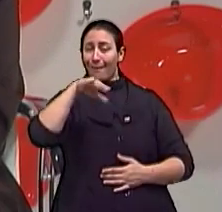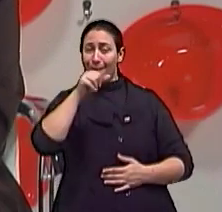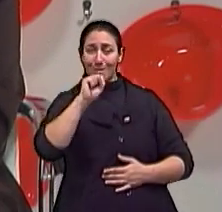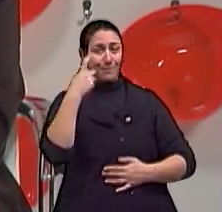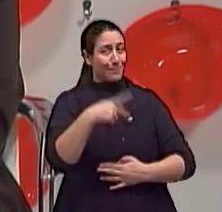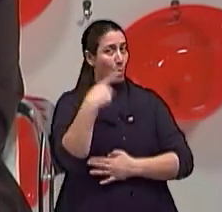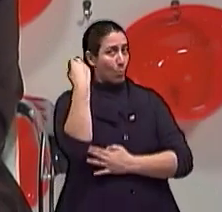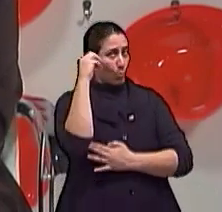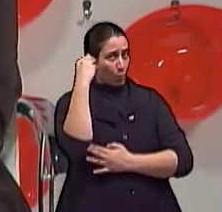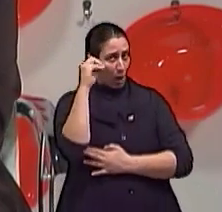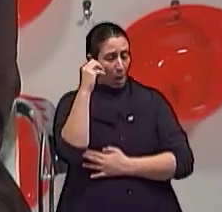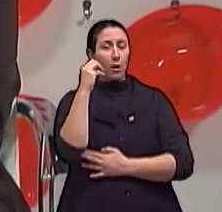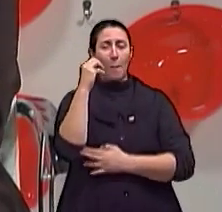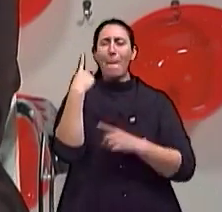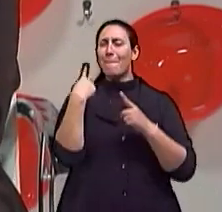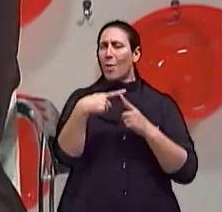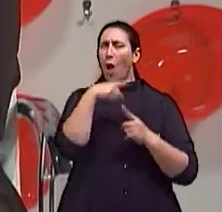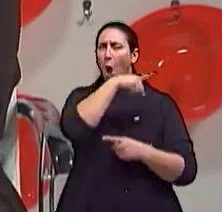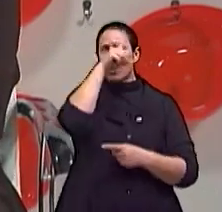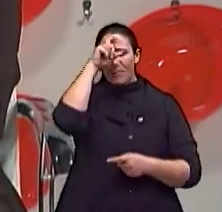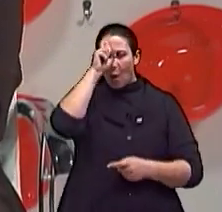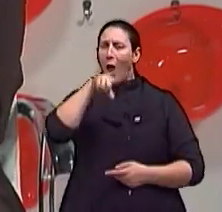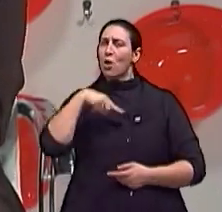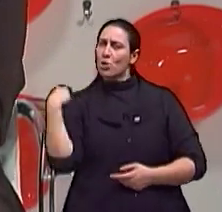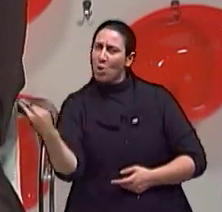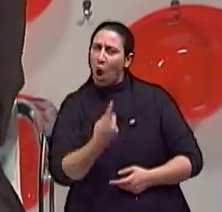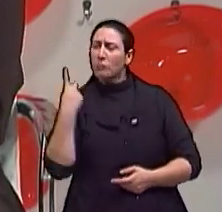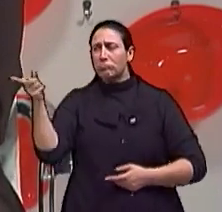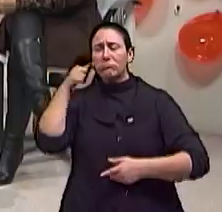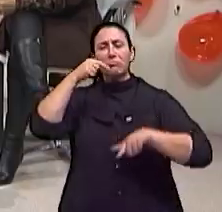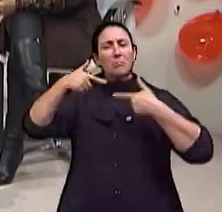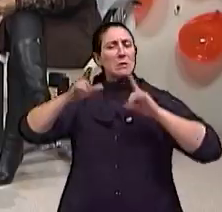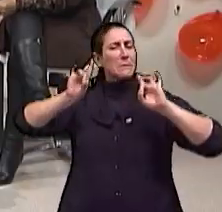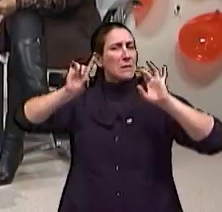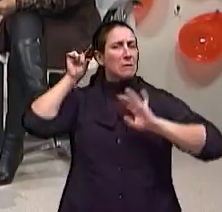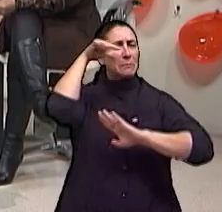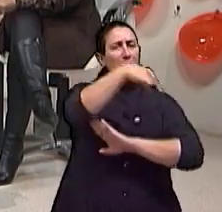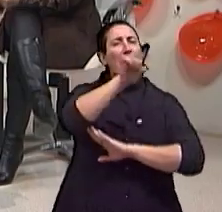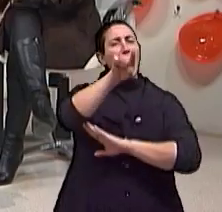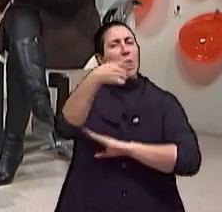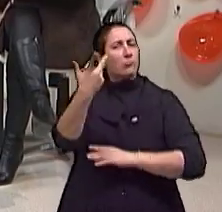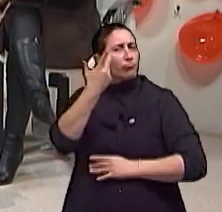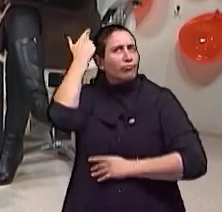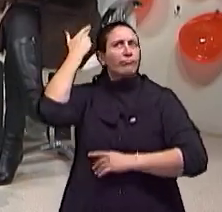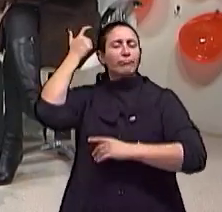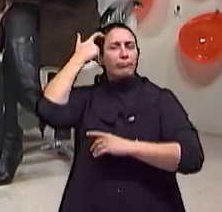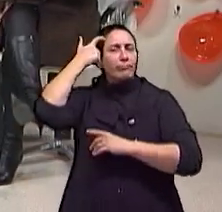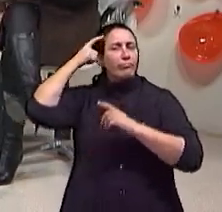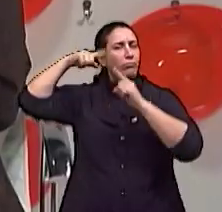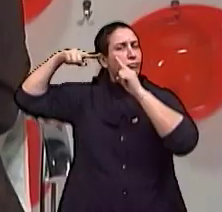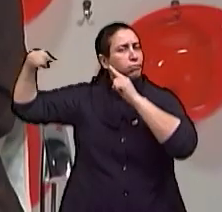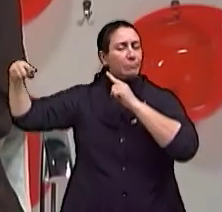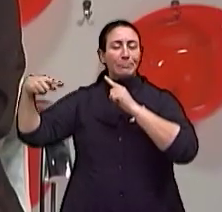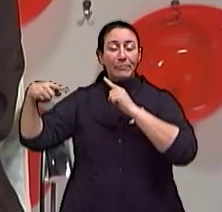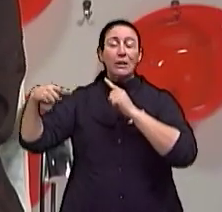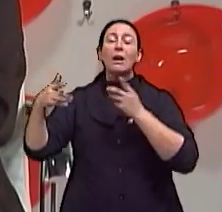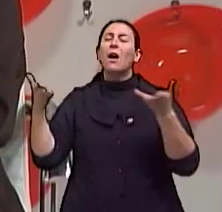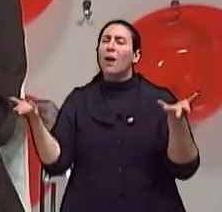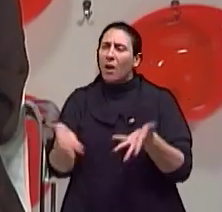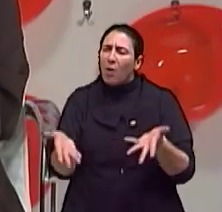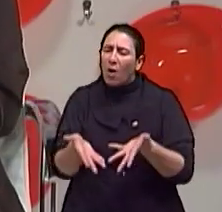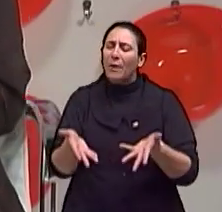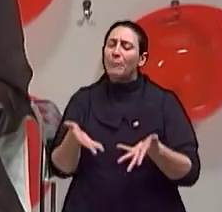de dizer sempre o nosso Hospital de Clínicas, muitas matérias já fiz lá. Doutor, agora eu quero voltar nesse segundo